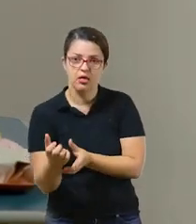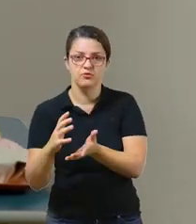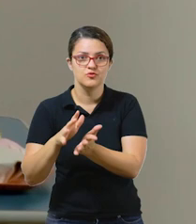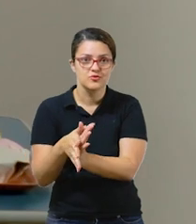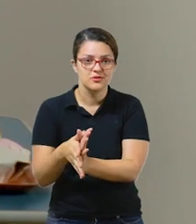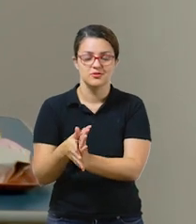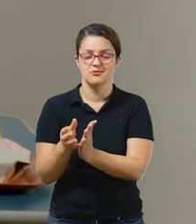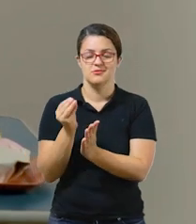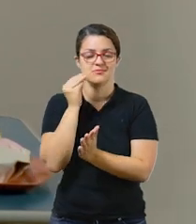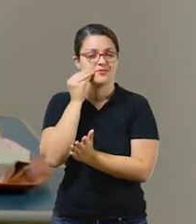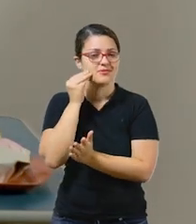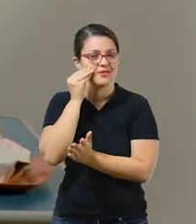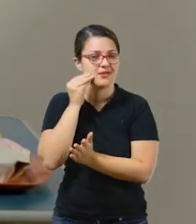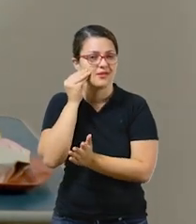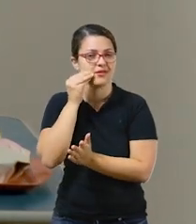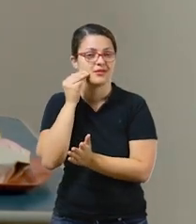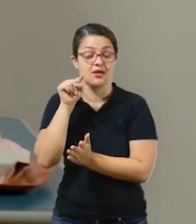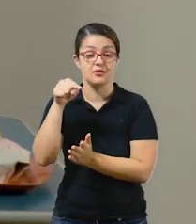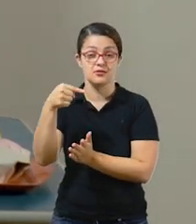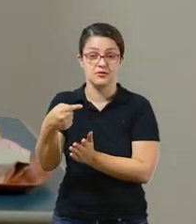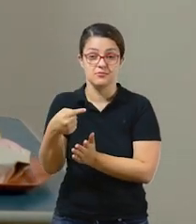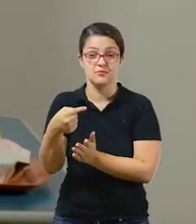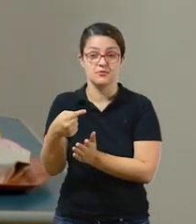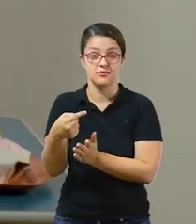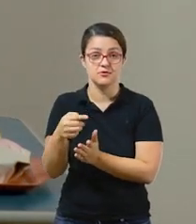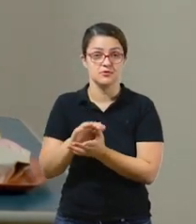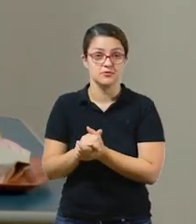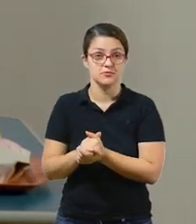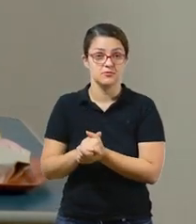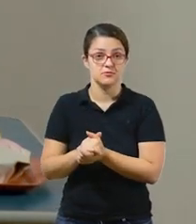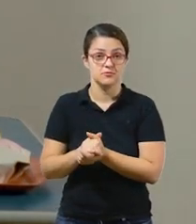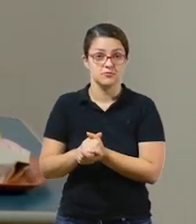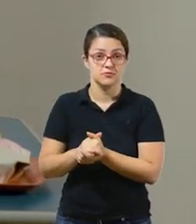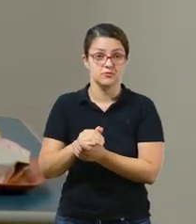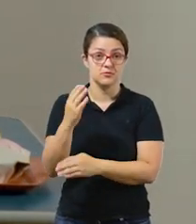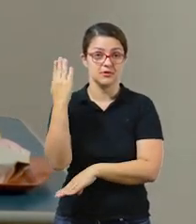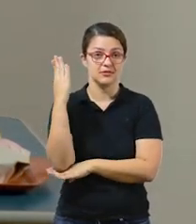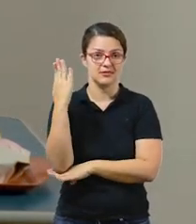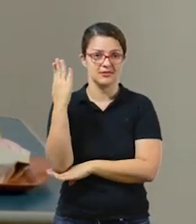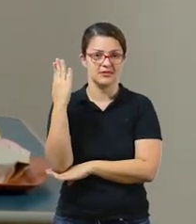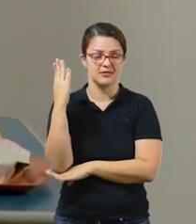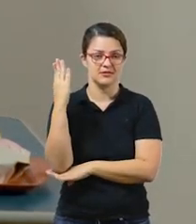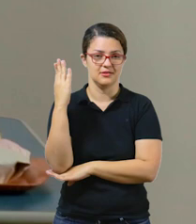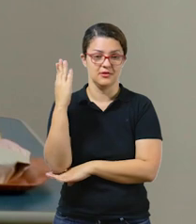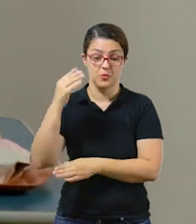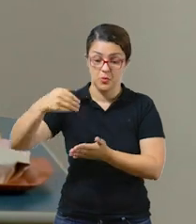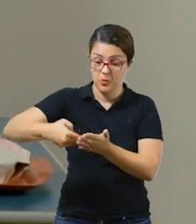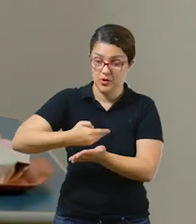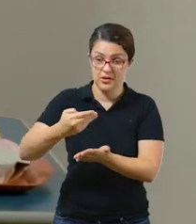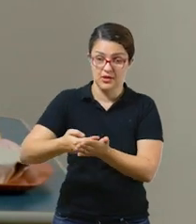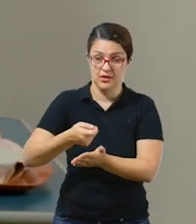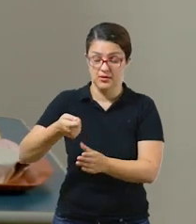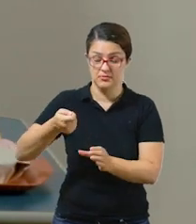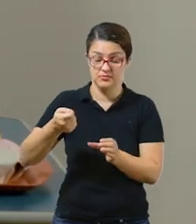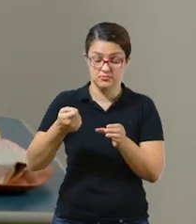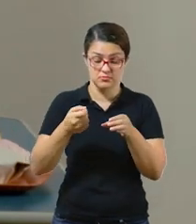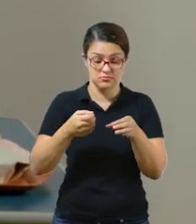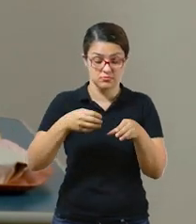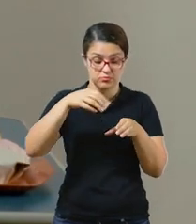ela vai ter essa experiência e aí depois você dá para ela uma colher de pau para ela ir quebrando e testando com outros